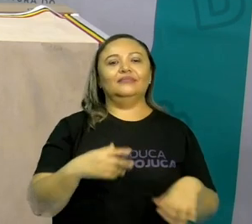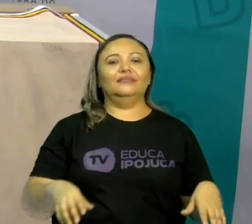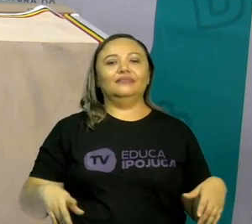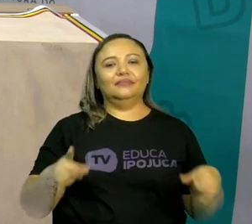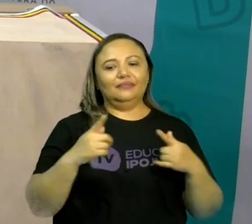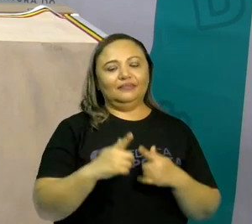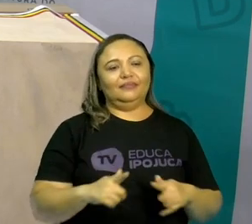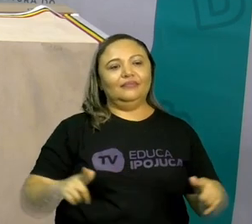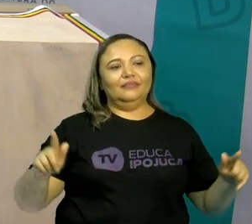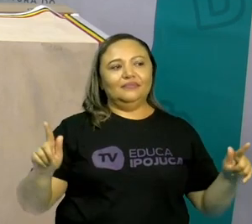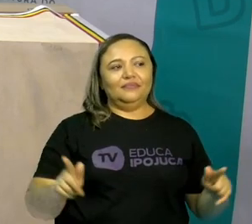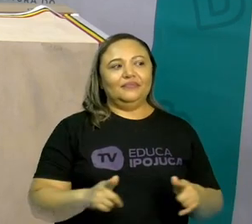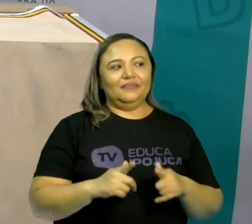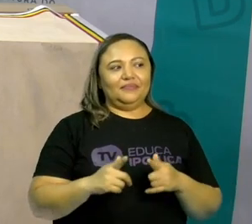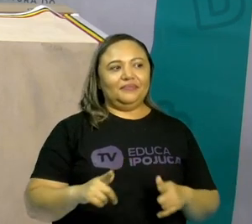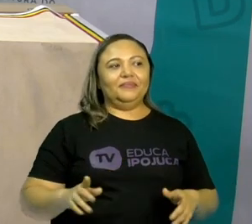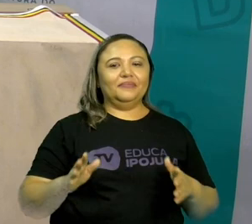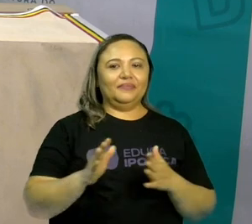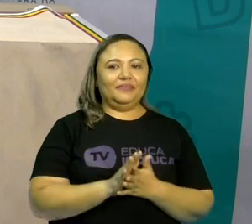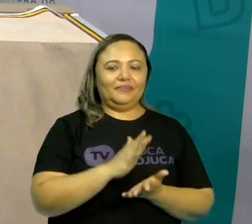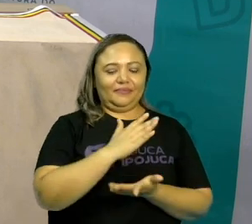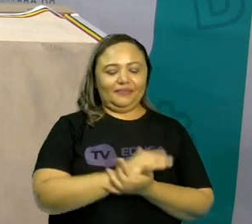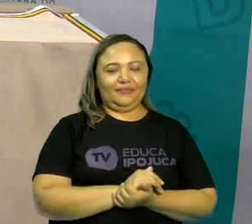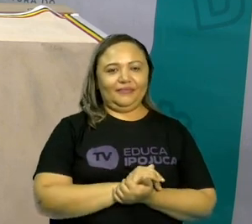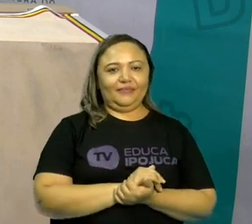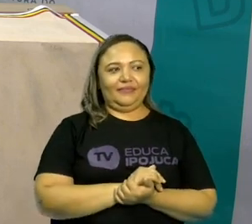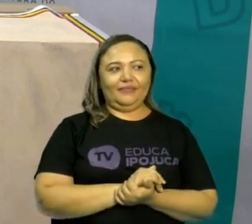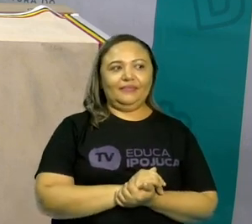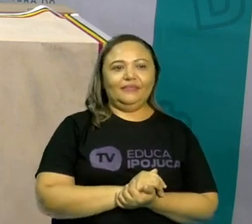e cantar essa musiquinha junto com a tia Carla.